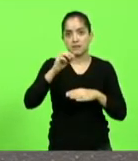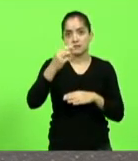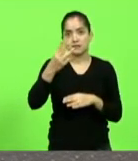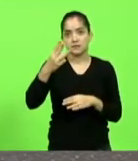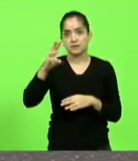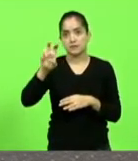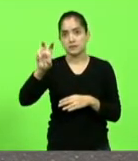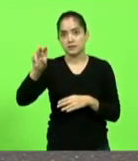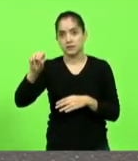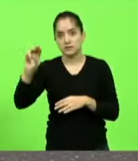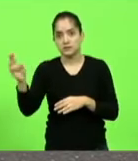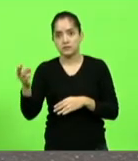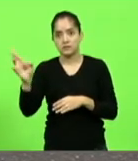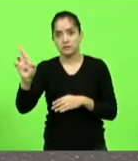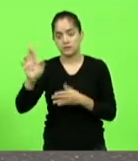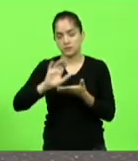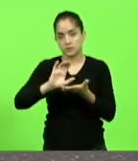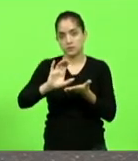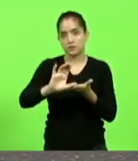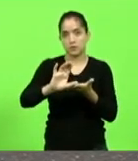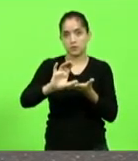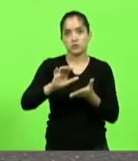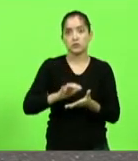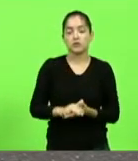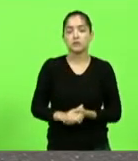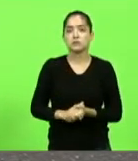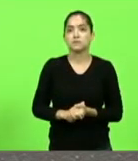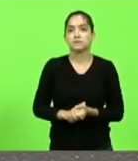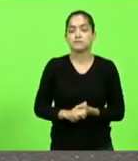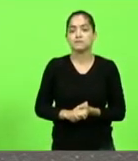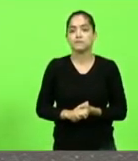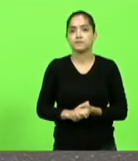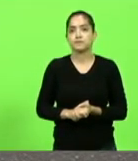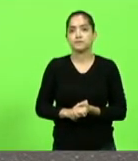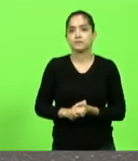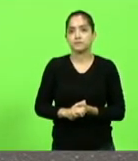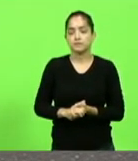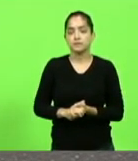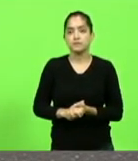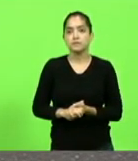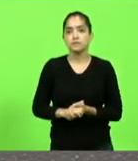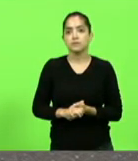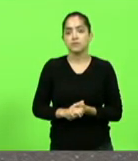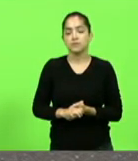milhões de reais e ainda